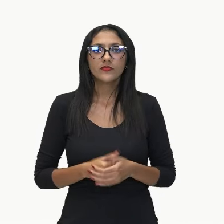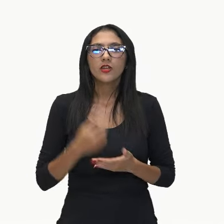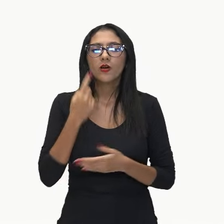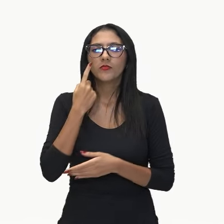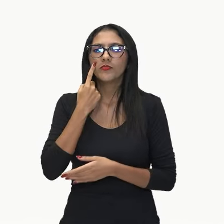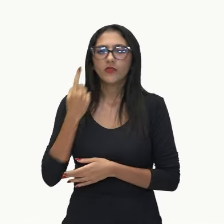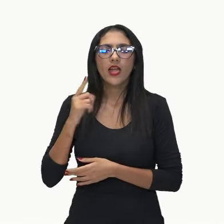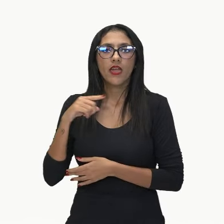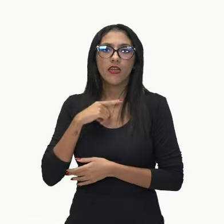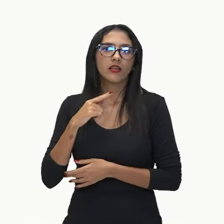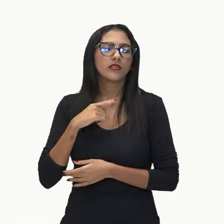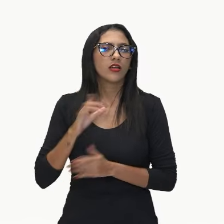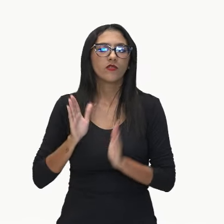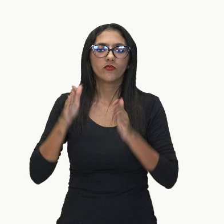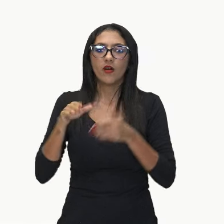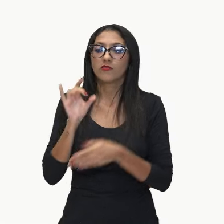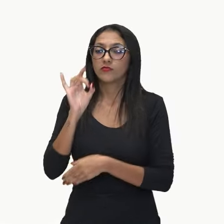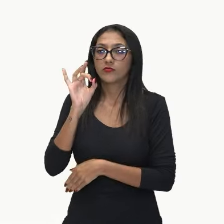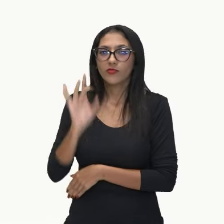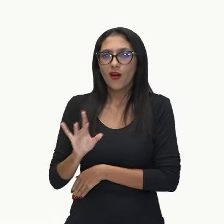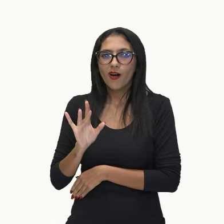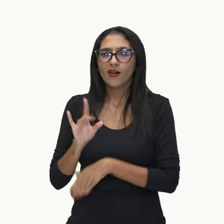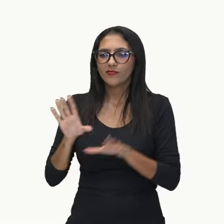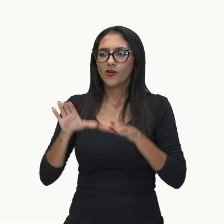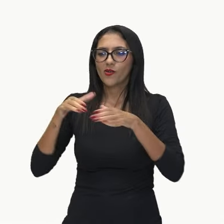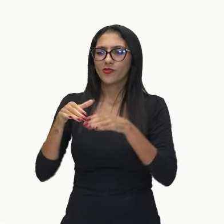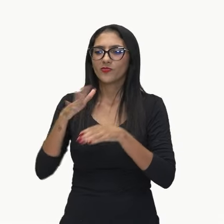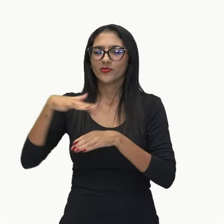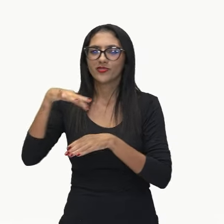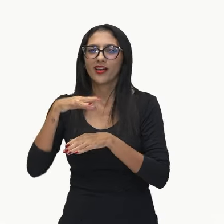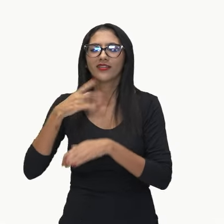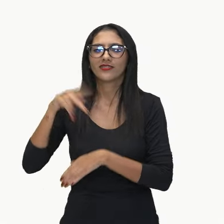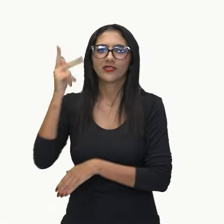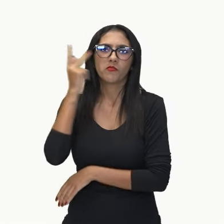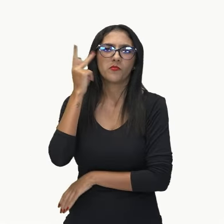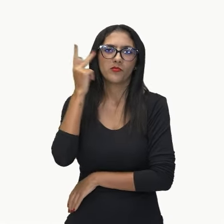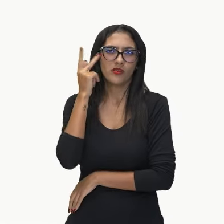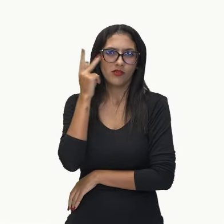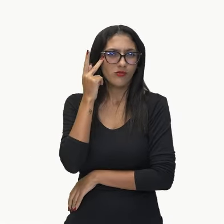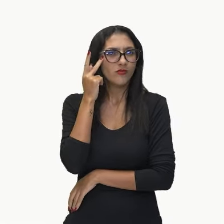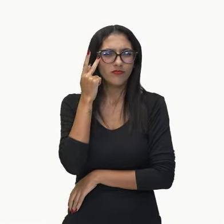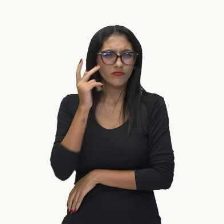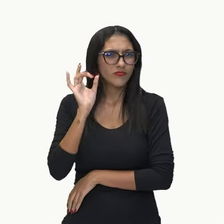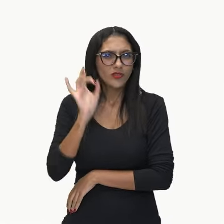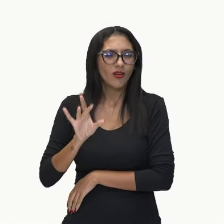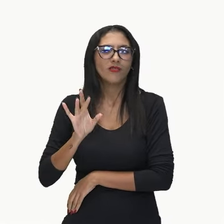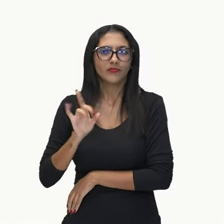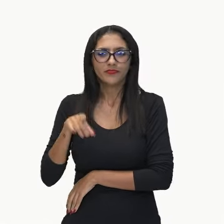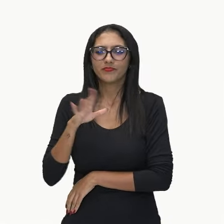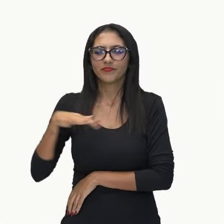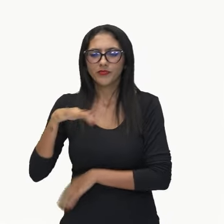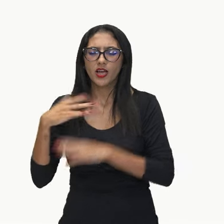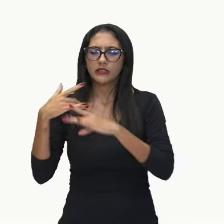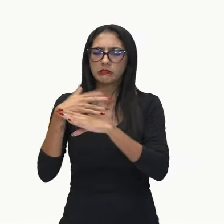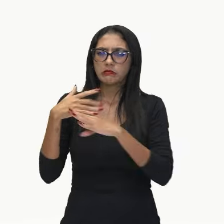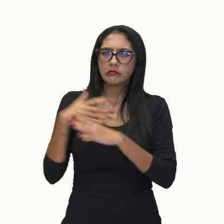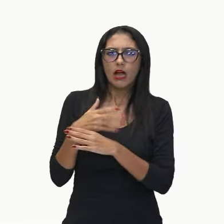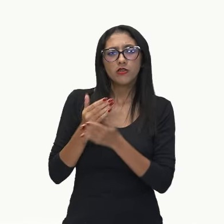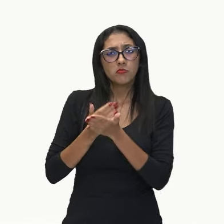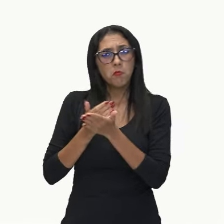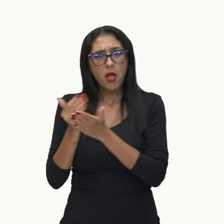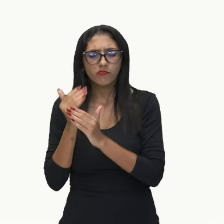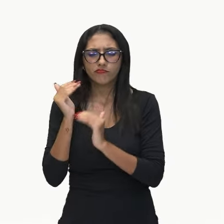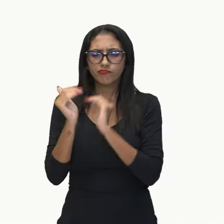está se dirigindo justamente a esse burguês da cidade de São Paulo, essa cidade que está se desenvolvendo,